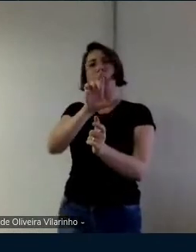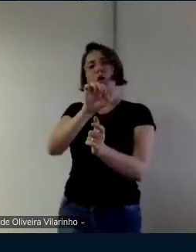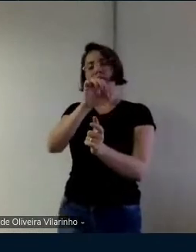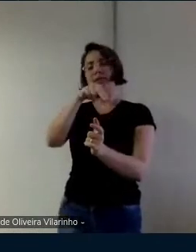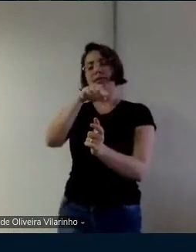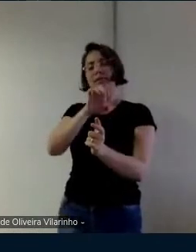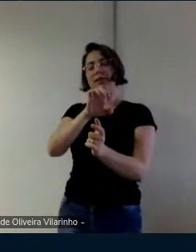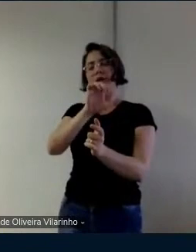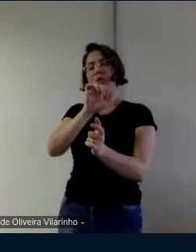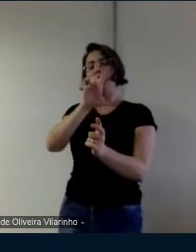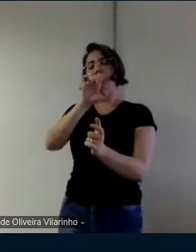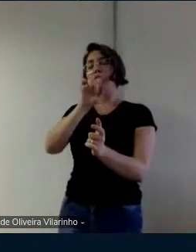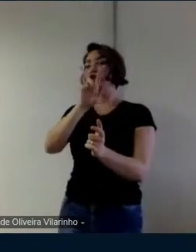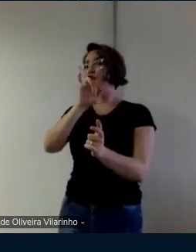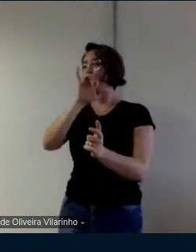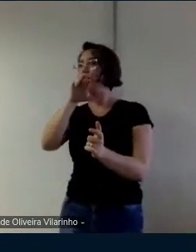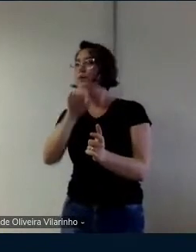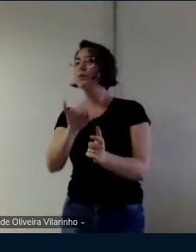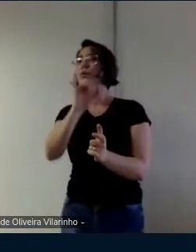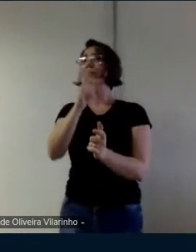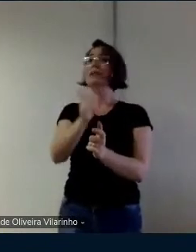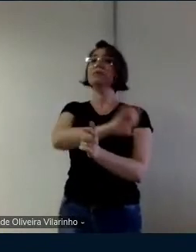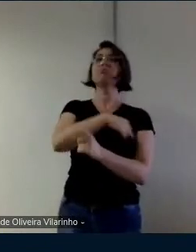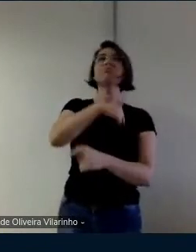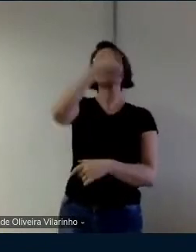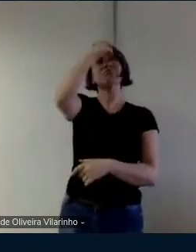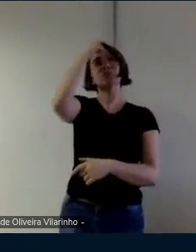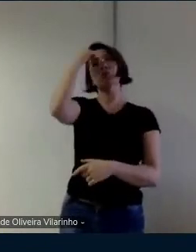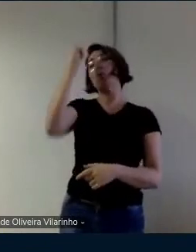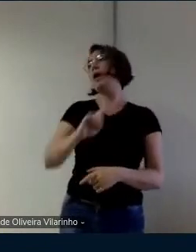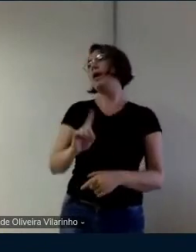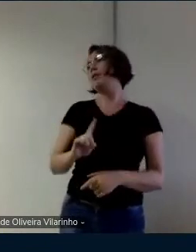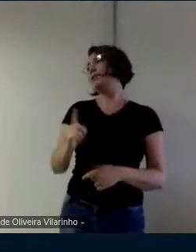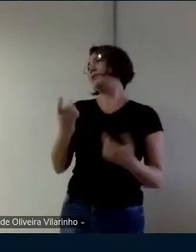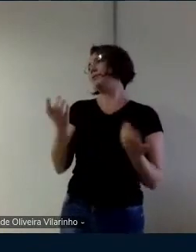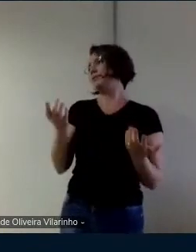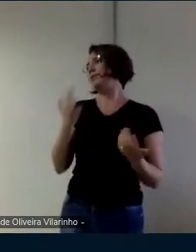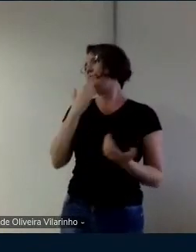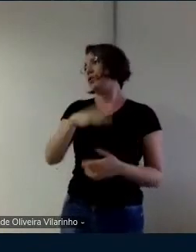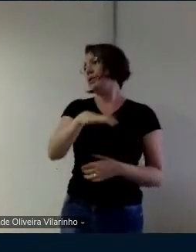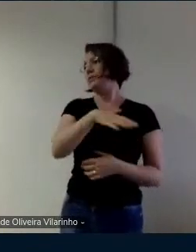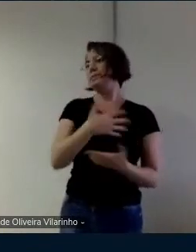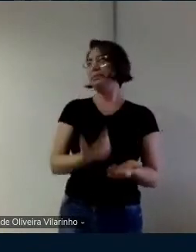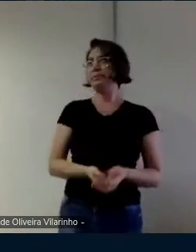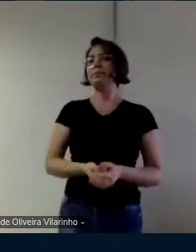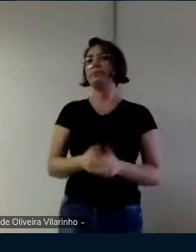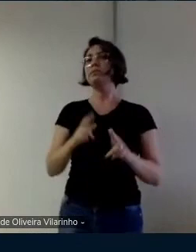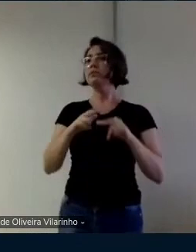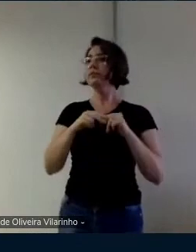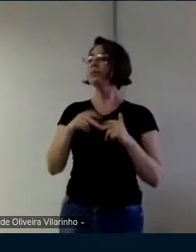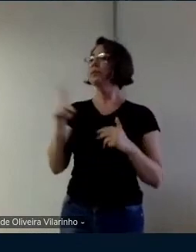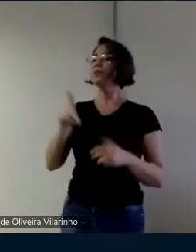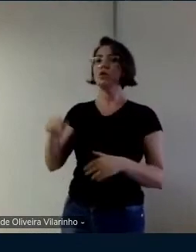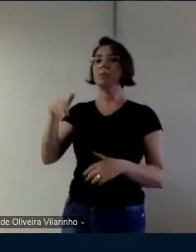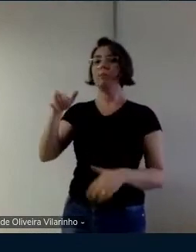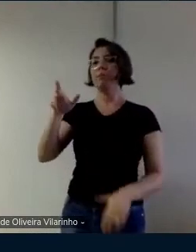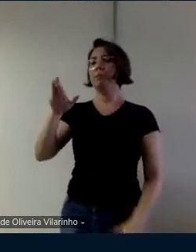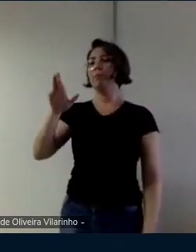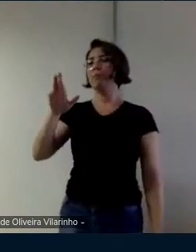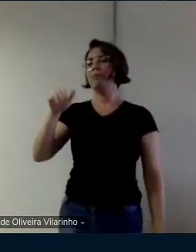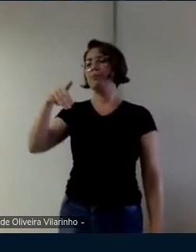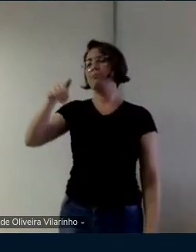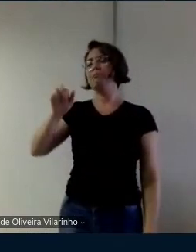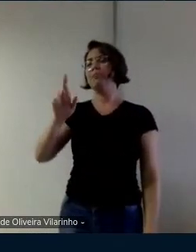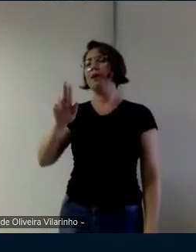então pra gente eu acho que tem alguma coisa ali de que a gente tem de olhar que escapuliu se a professora Margarita Corrêa que